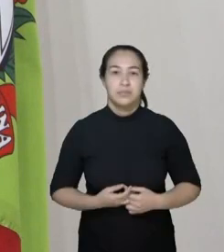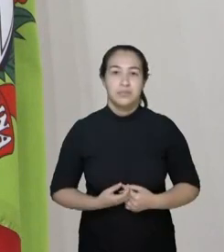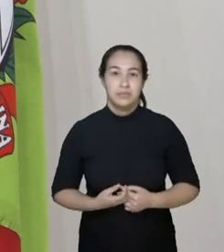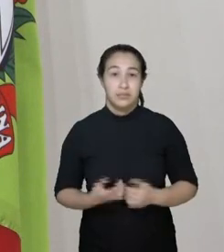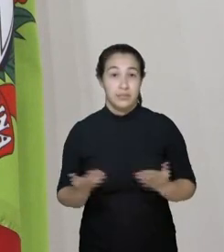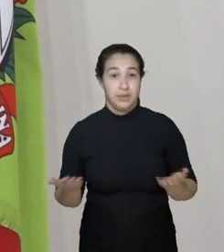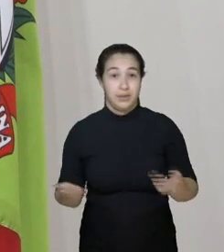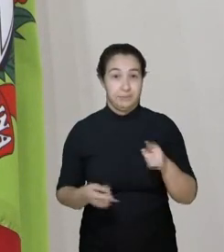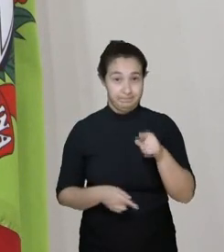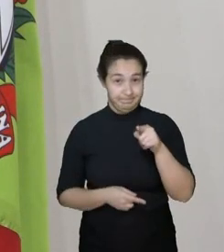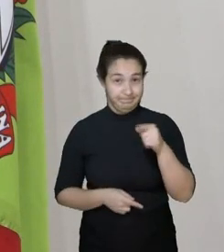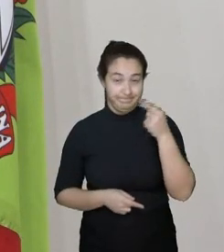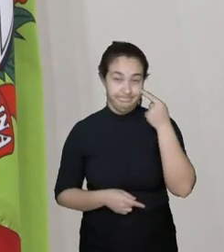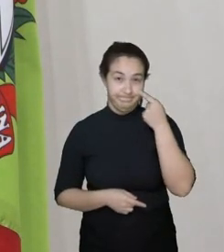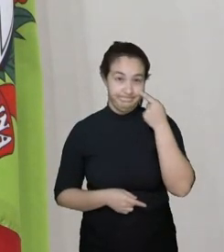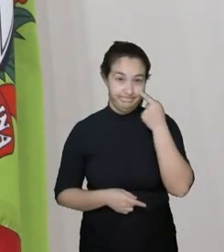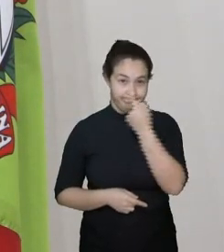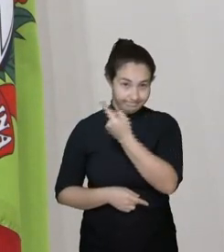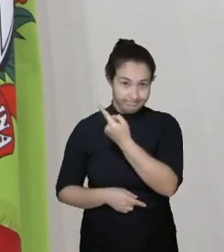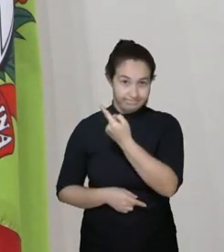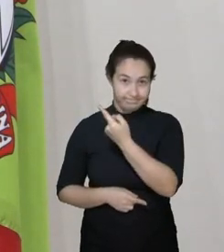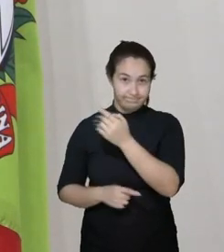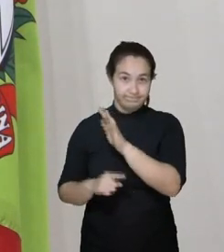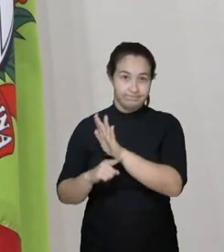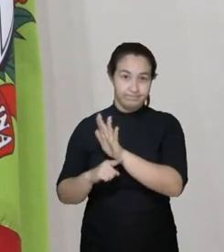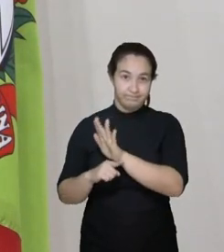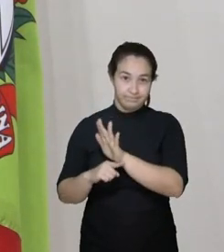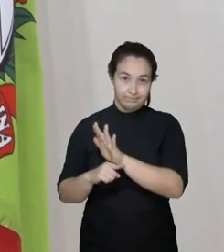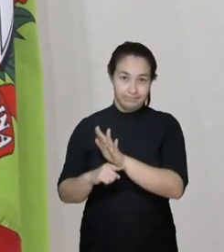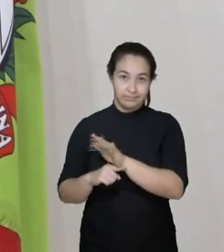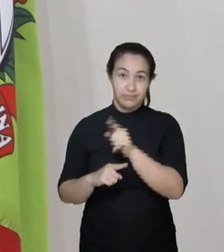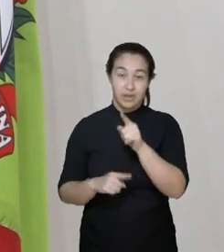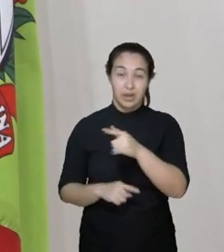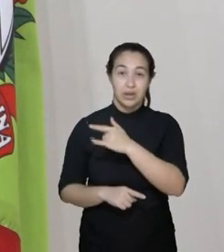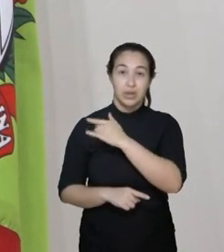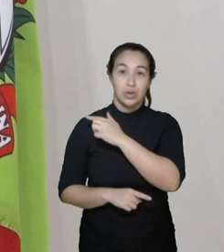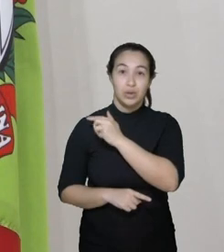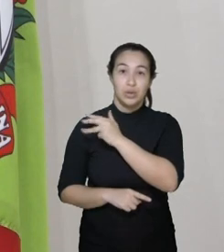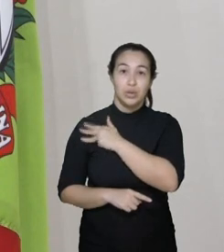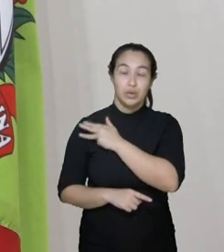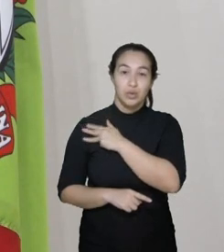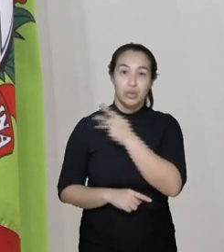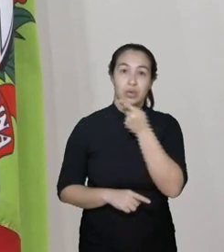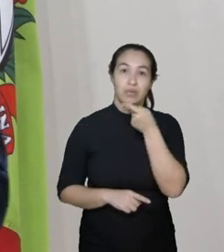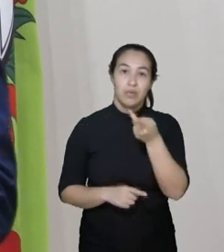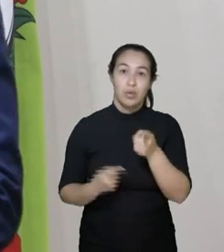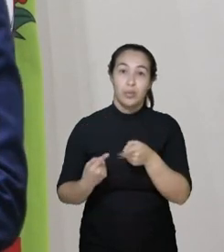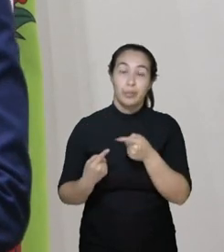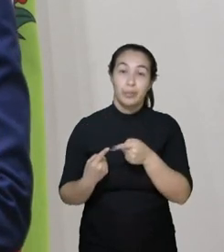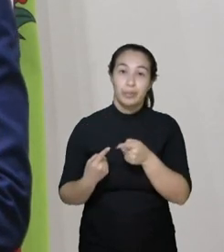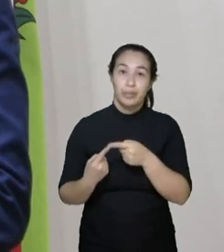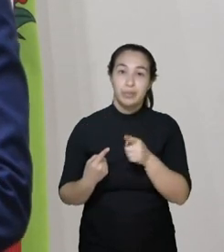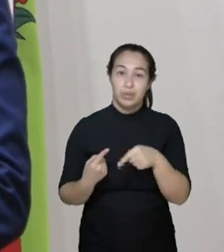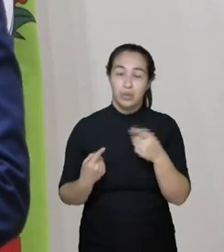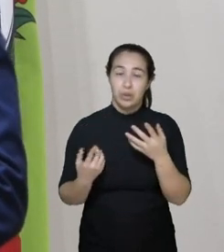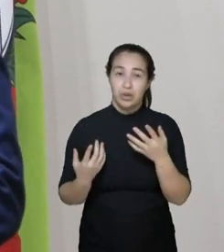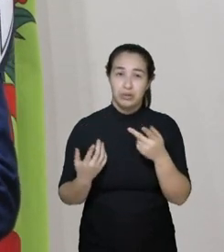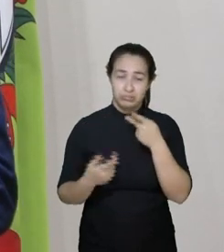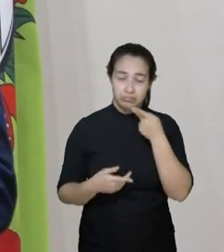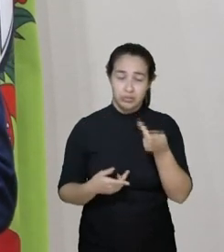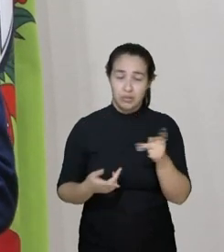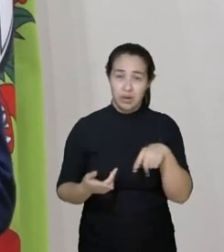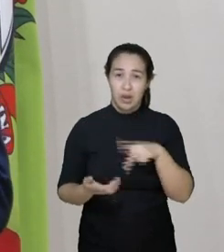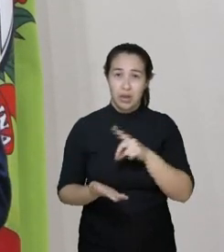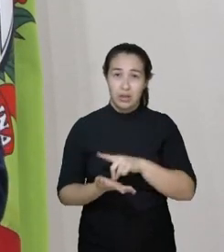vocês viram, vocês viram o o Lula falou no primeiro vídeo? Ele mesmo assume e diz que existe